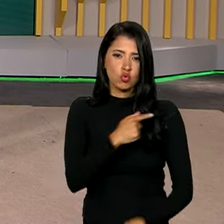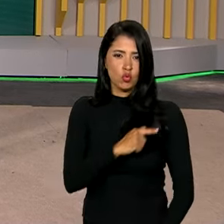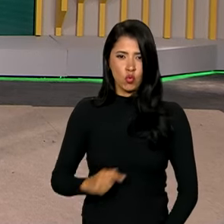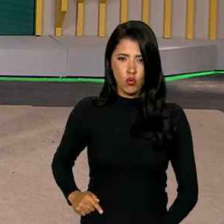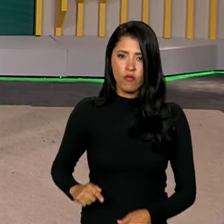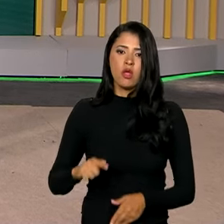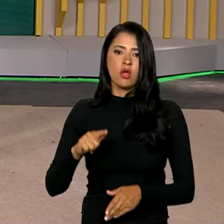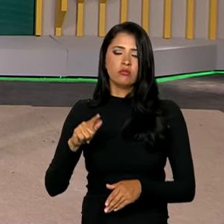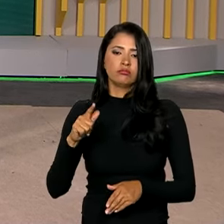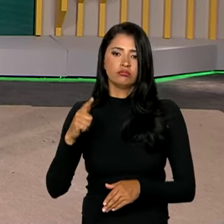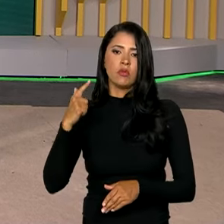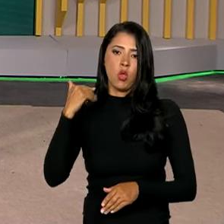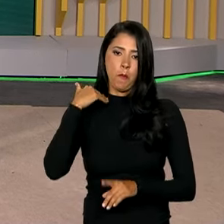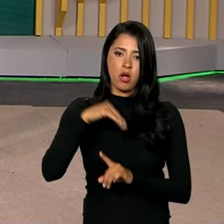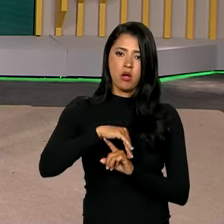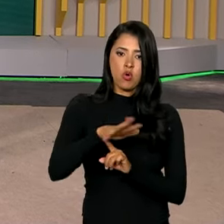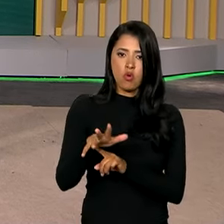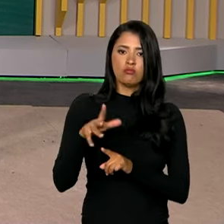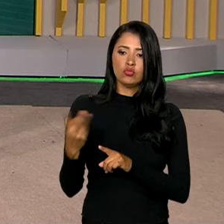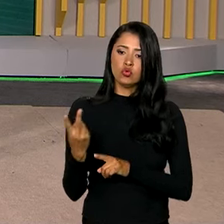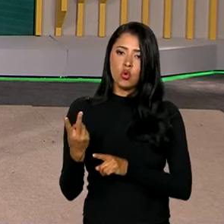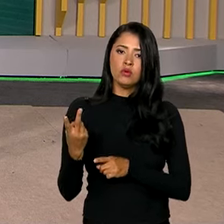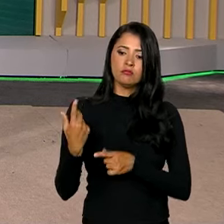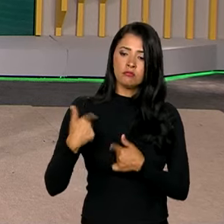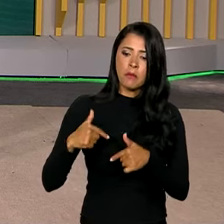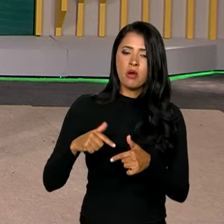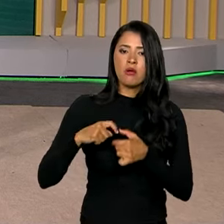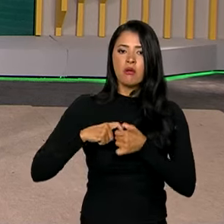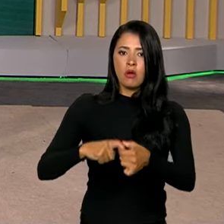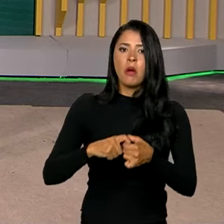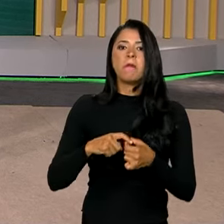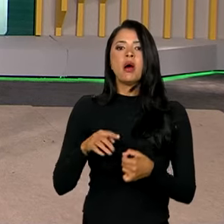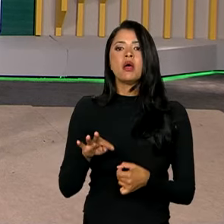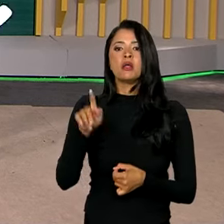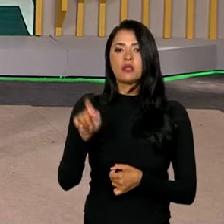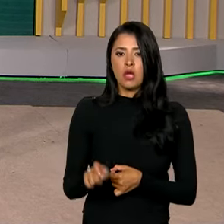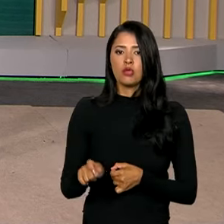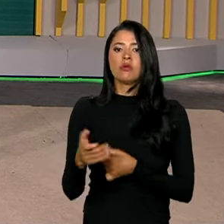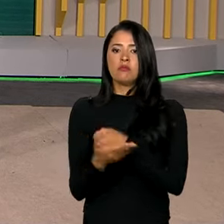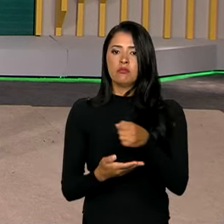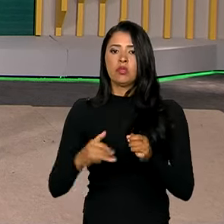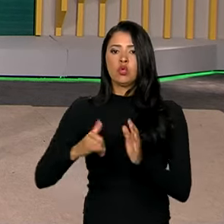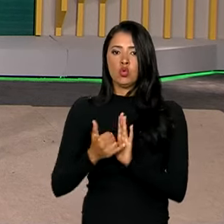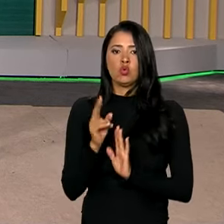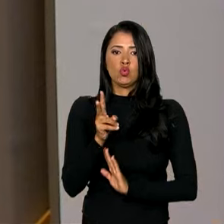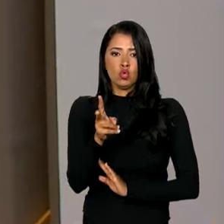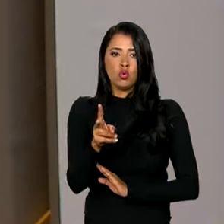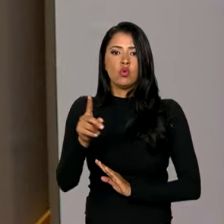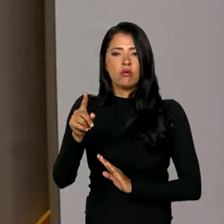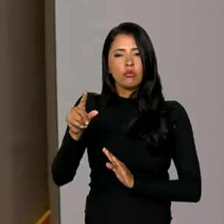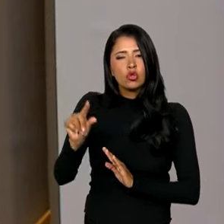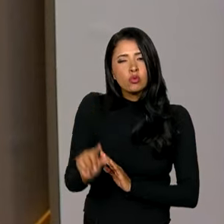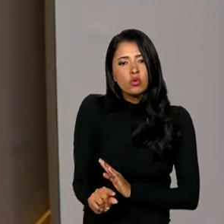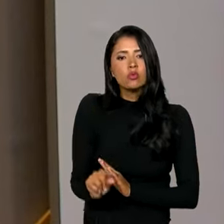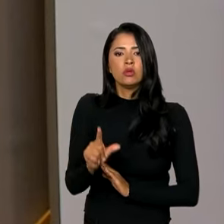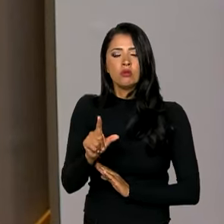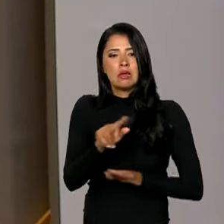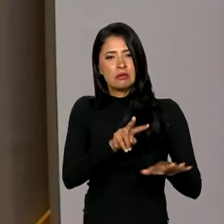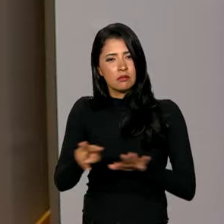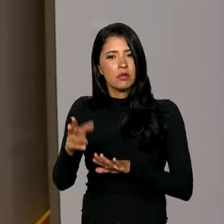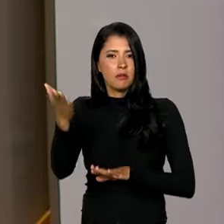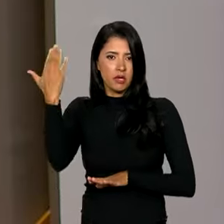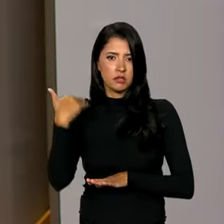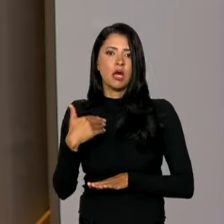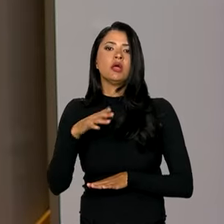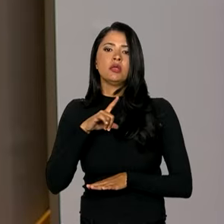trabalhando em parceria para que o ciclo de cortes da taxa básica de juros tenha continuidade. Na última semana, o